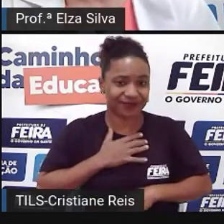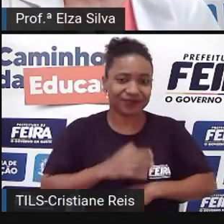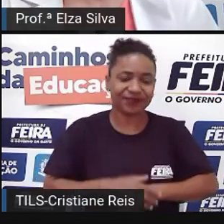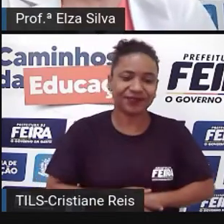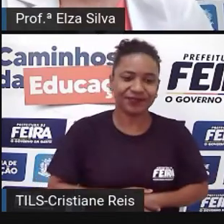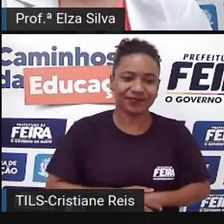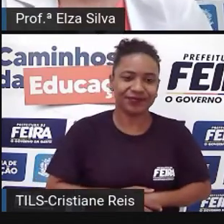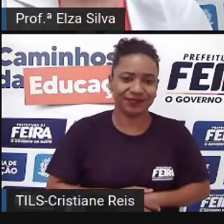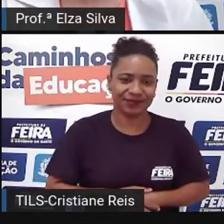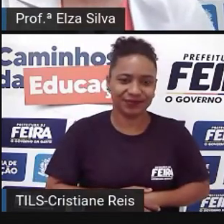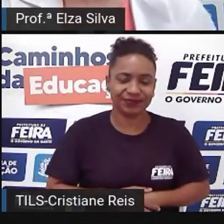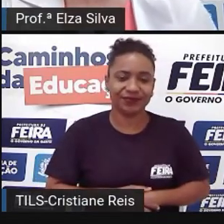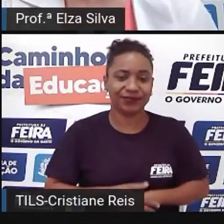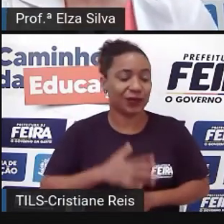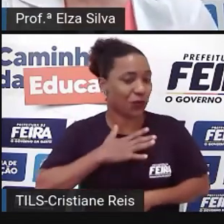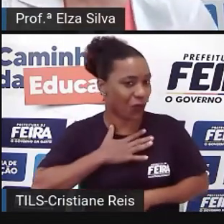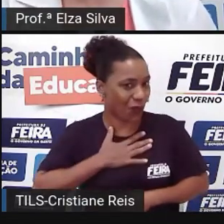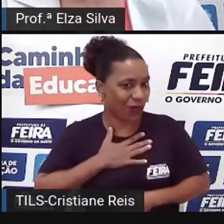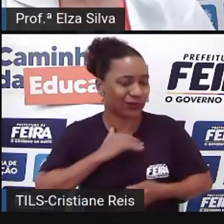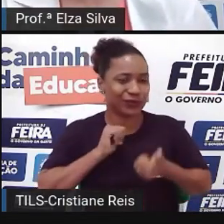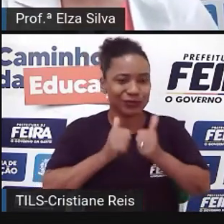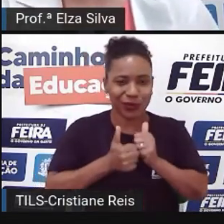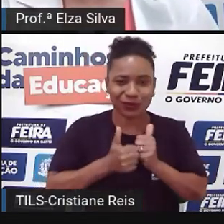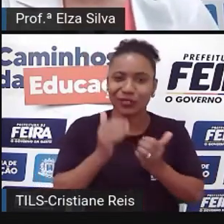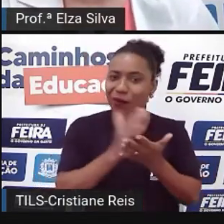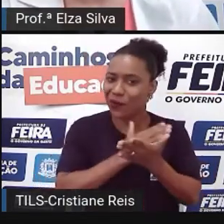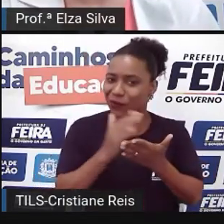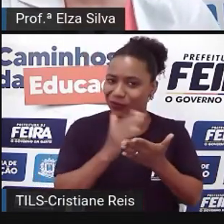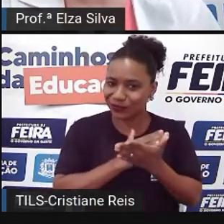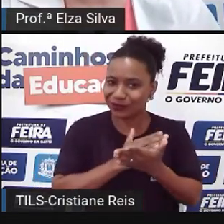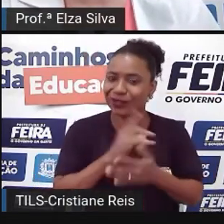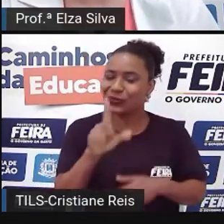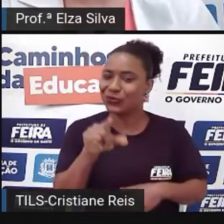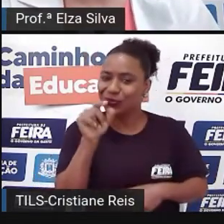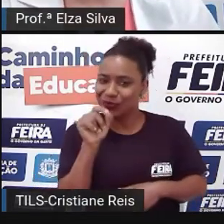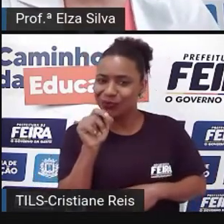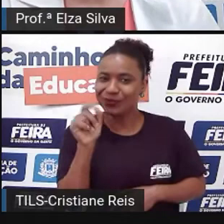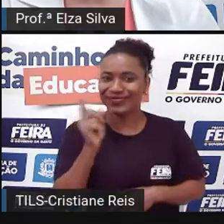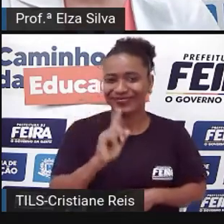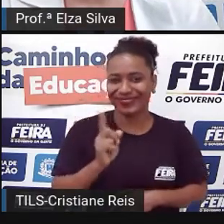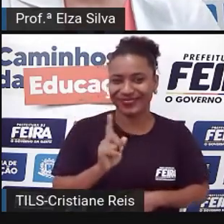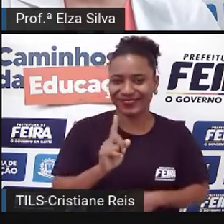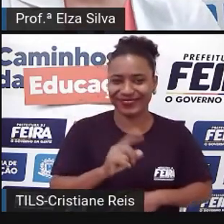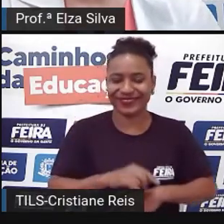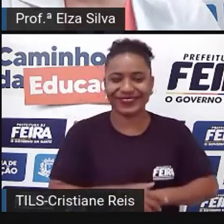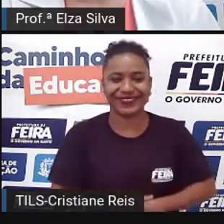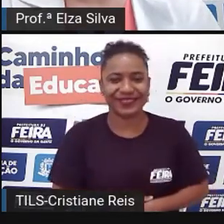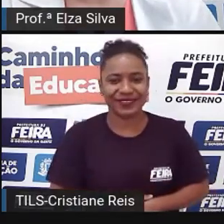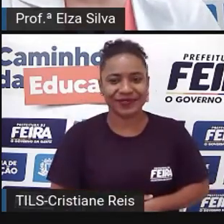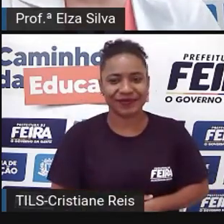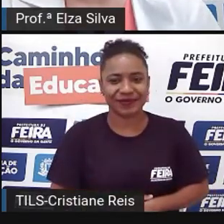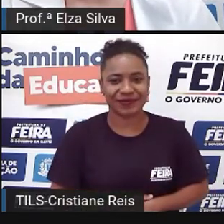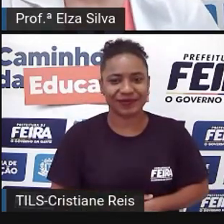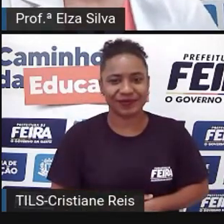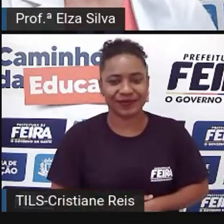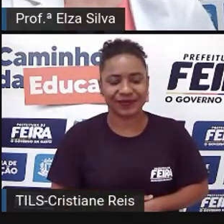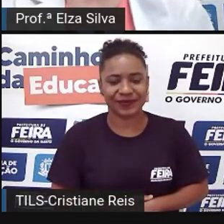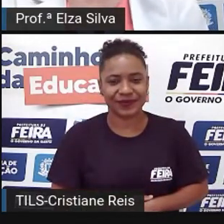escolhi Apesar de gostar de alguns esportes Mas eu não escolhi Essa opção Back